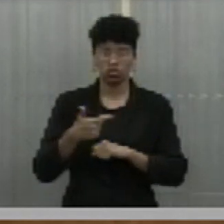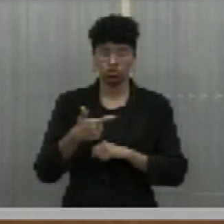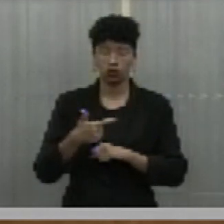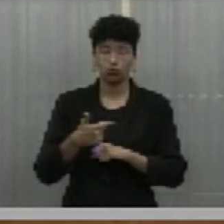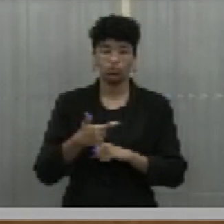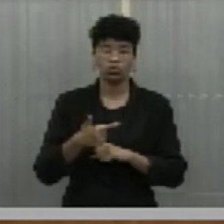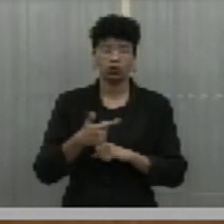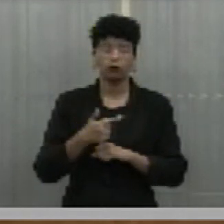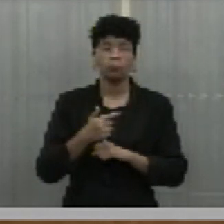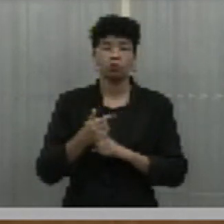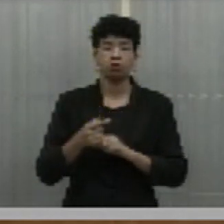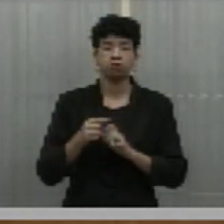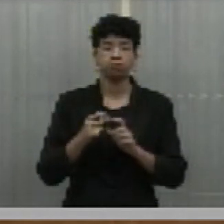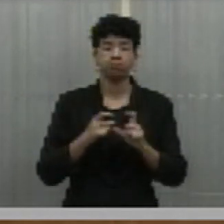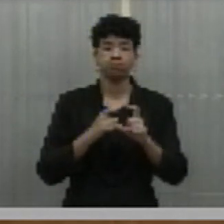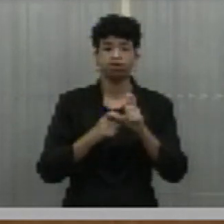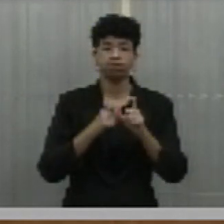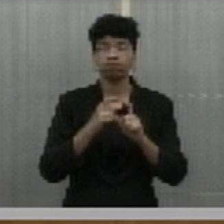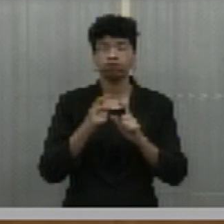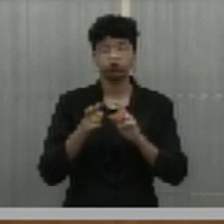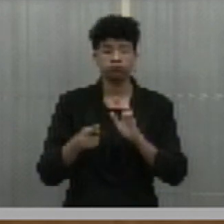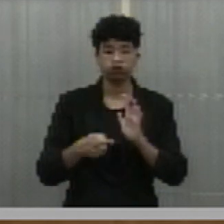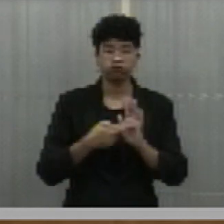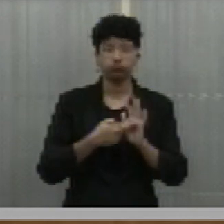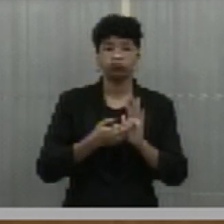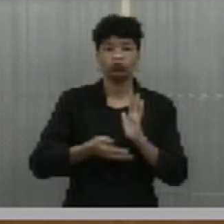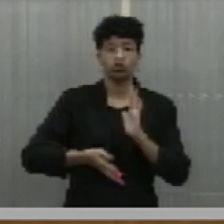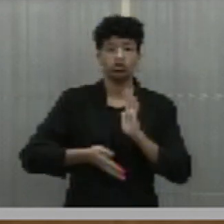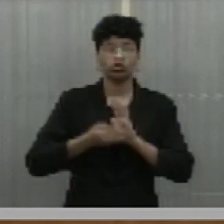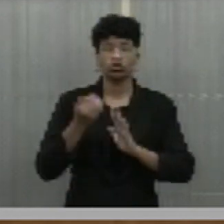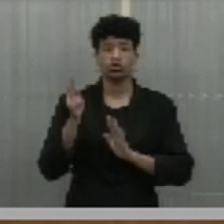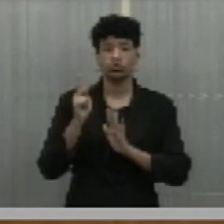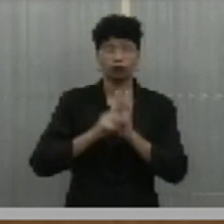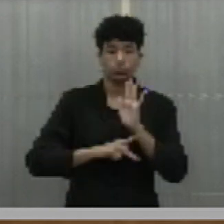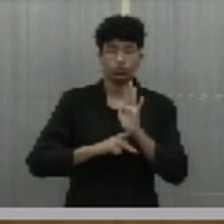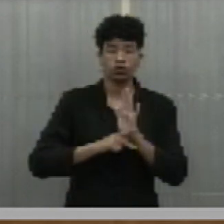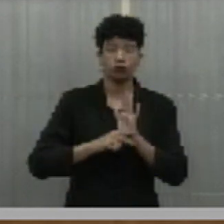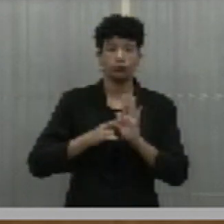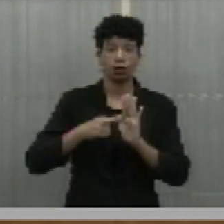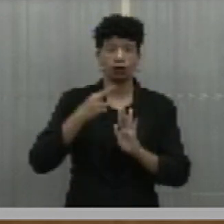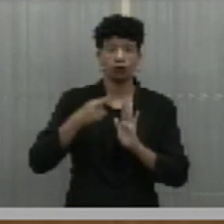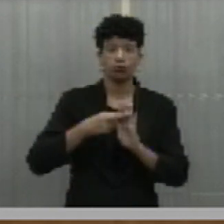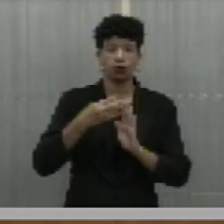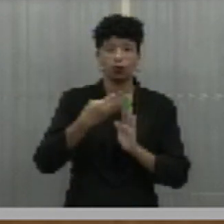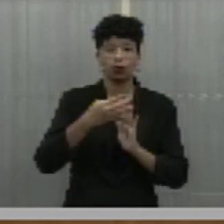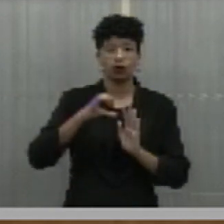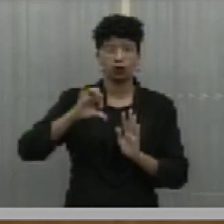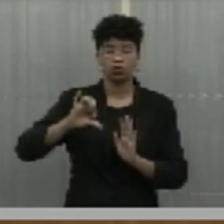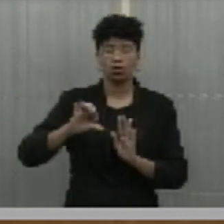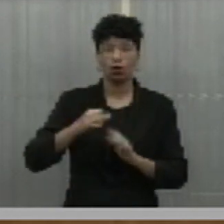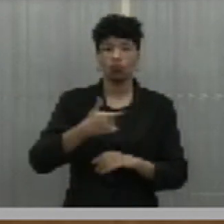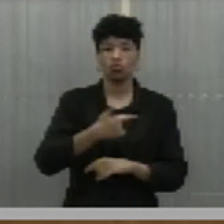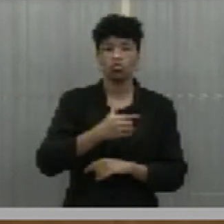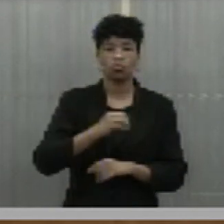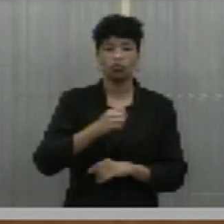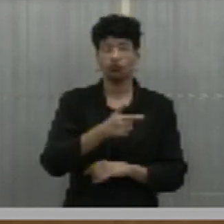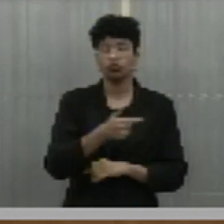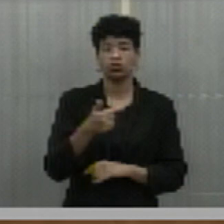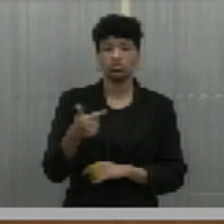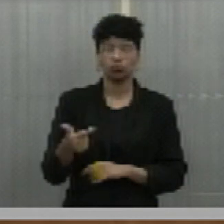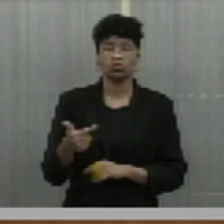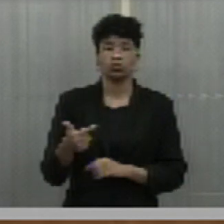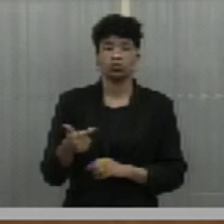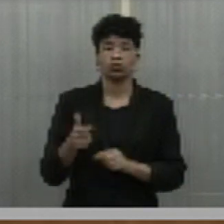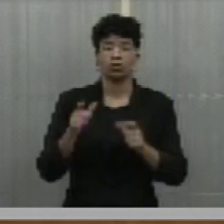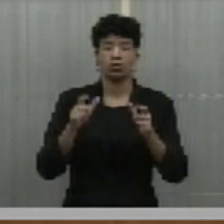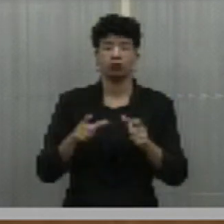parágrafo único do Regimento Interno, o desarquivamento do projeto de resolução número 49, de 2022, onde